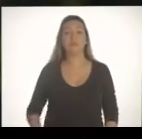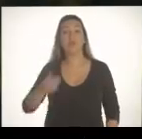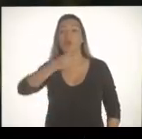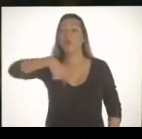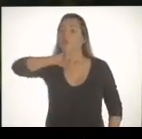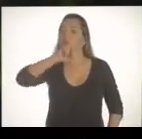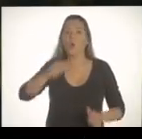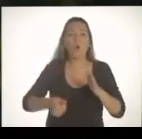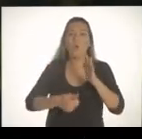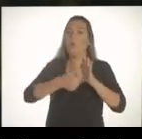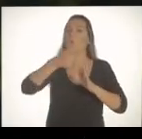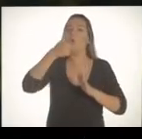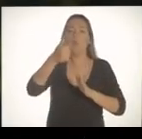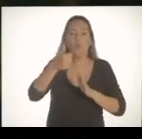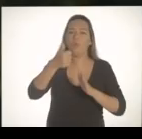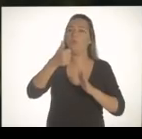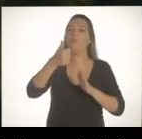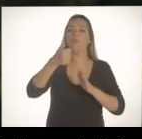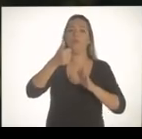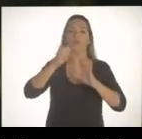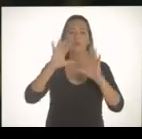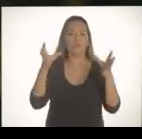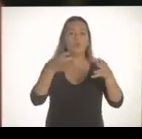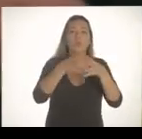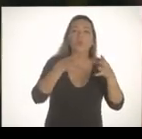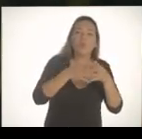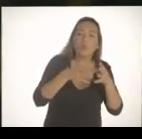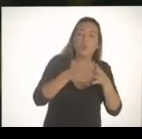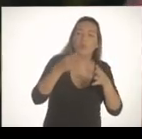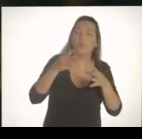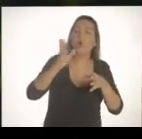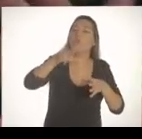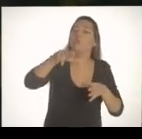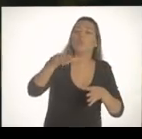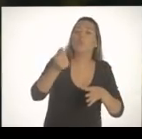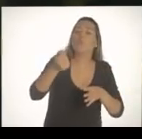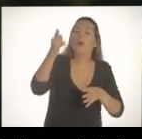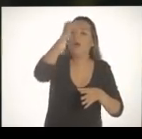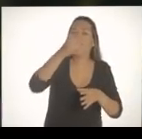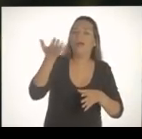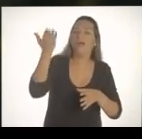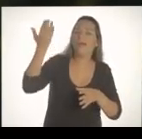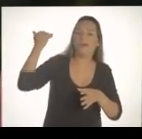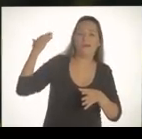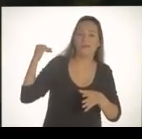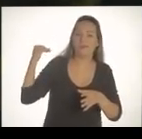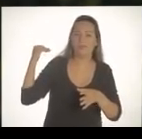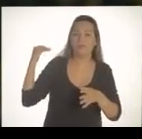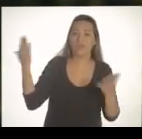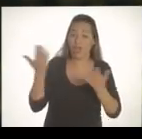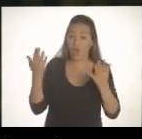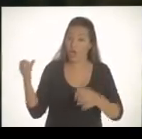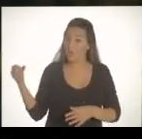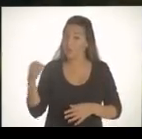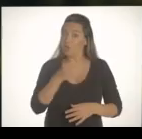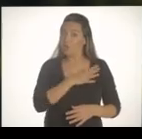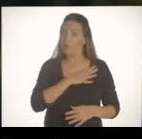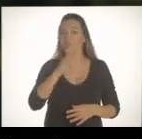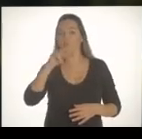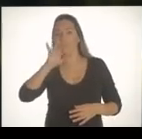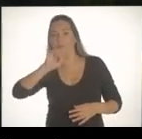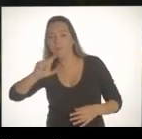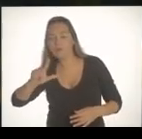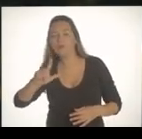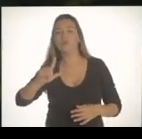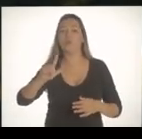Somos a única candidatura que nunca esteve em nenhum desses governos que construíram essa cidade que todo mundo hoje vê que não é uma